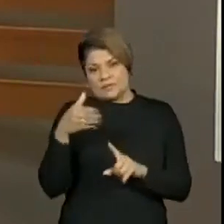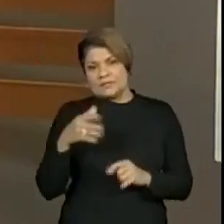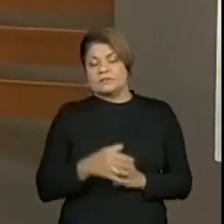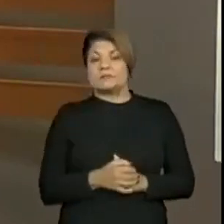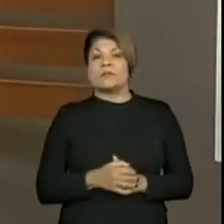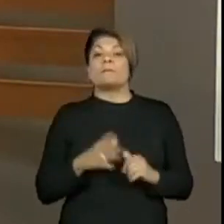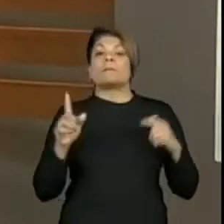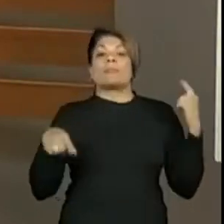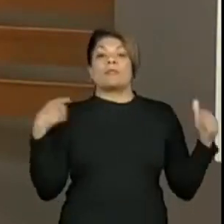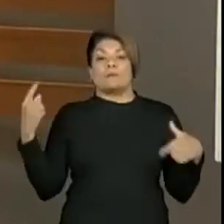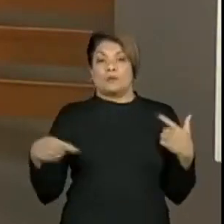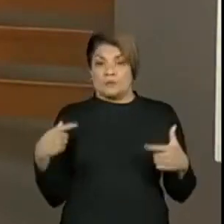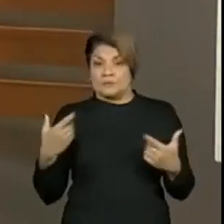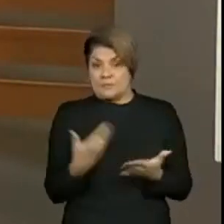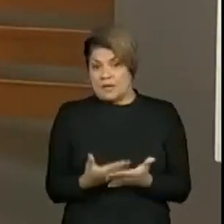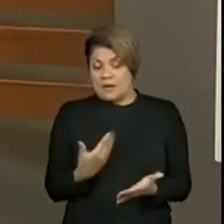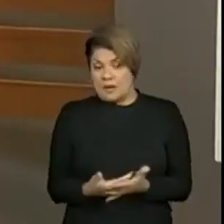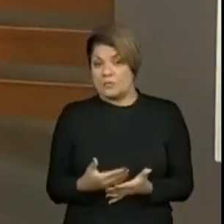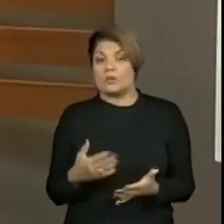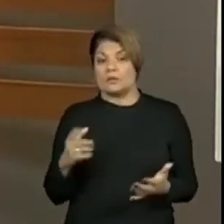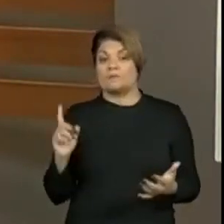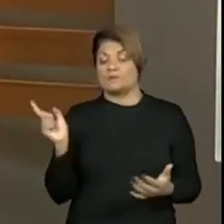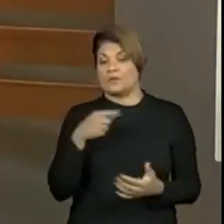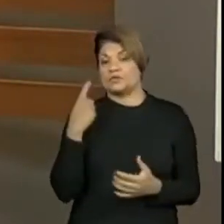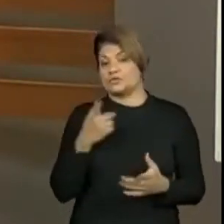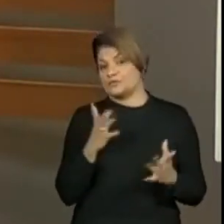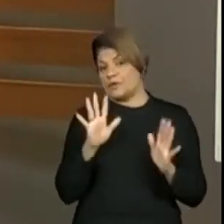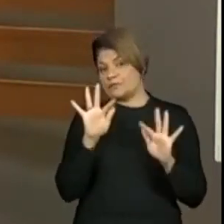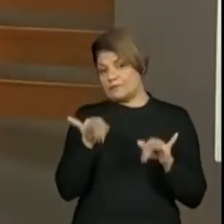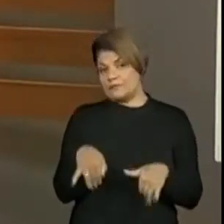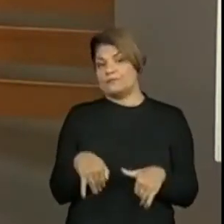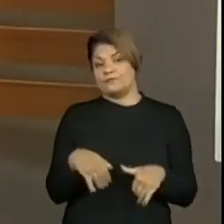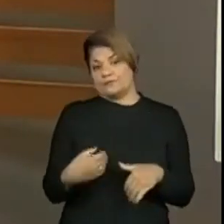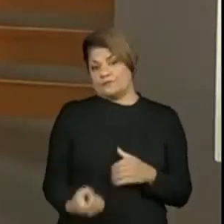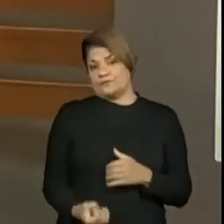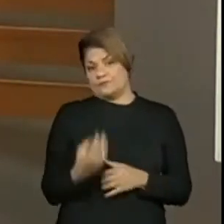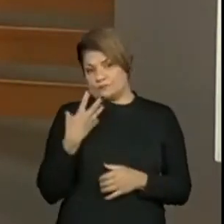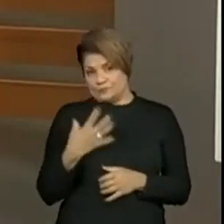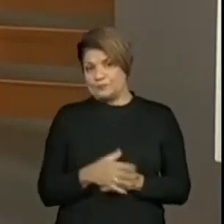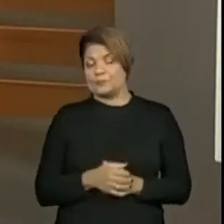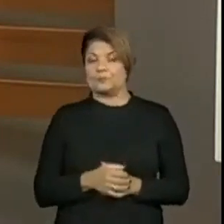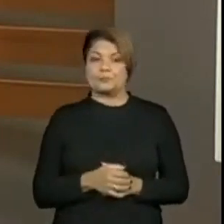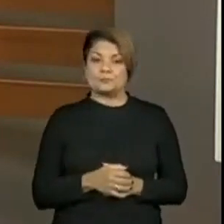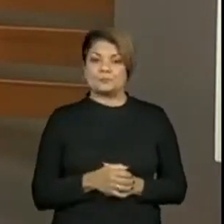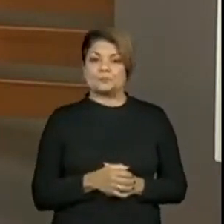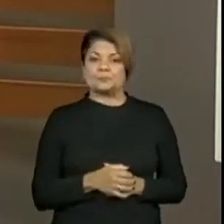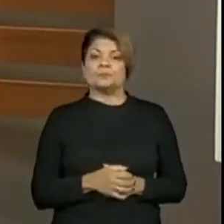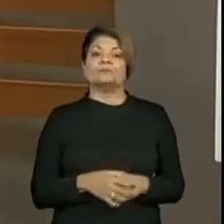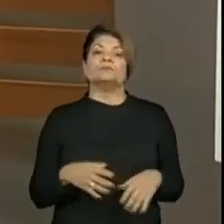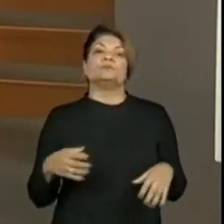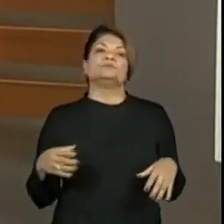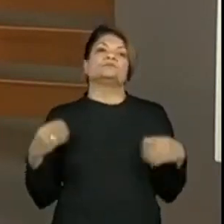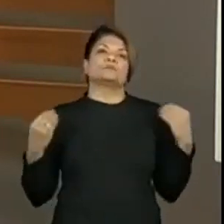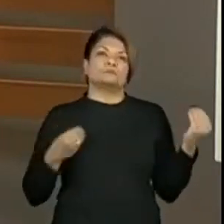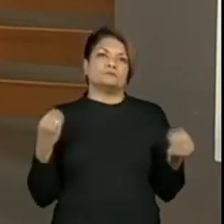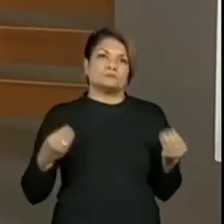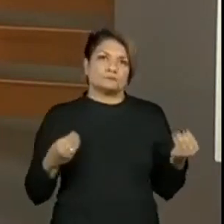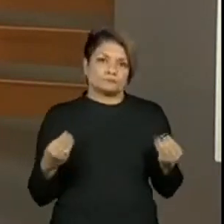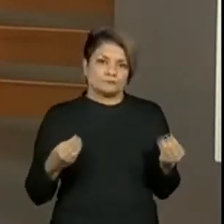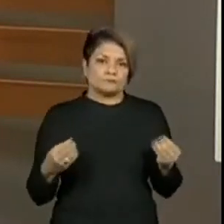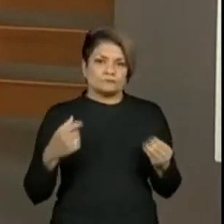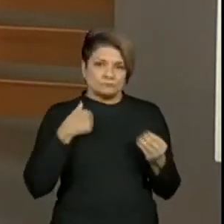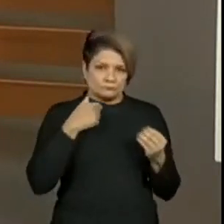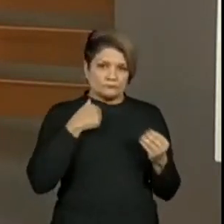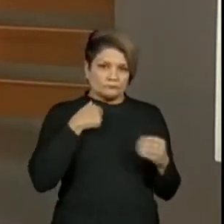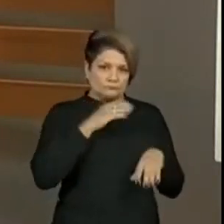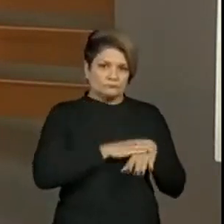quê? O fechamento disso. É criando o outro final. Fazendo a escrita. Como a professora vai ser escriba, é um